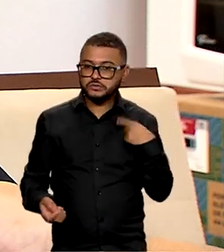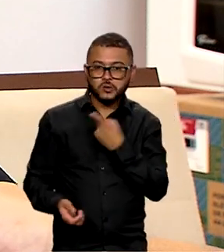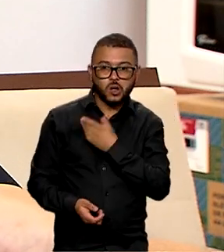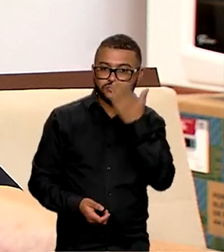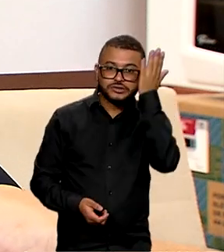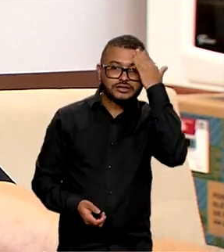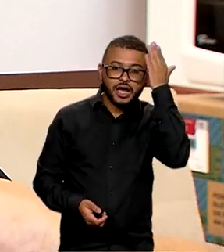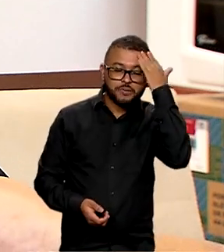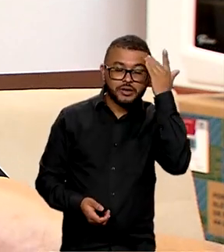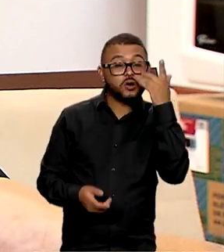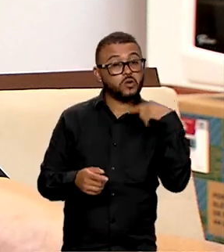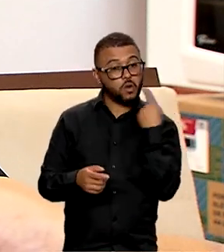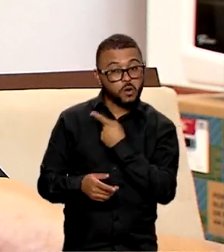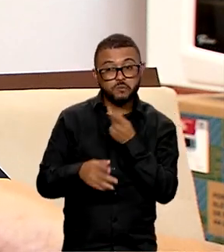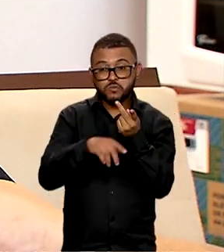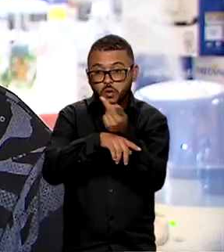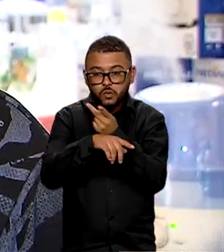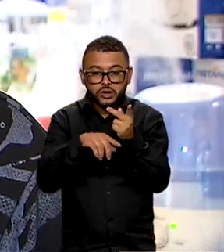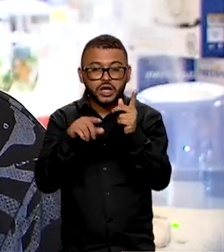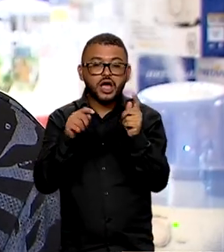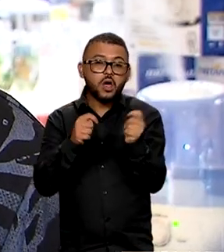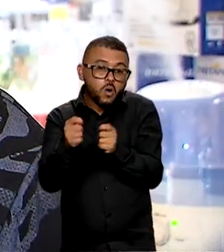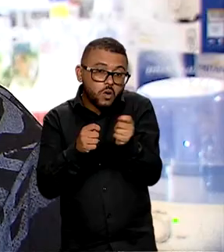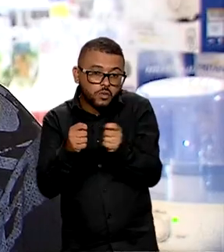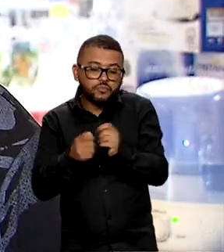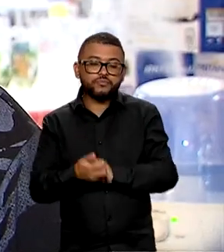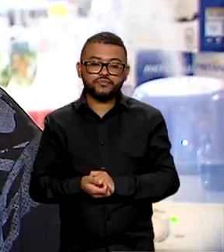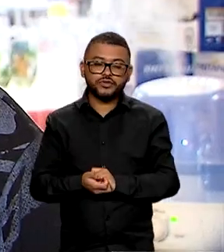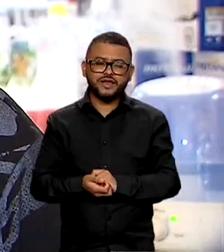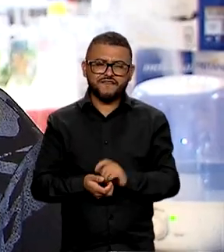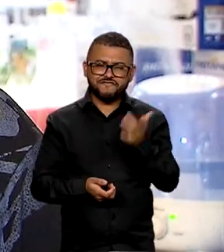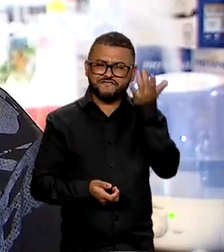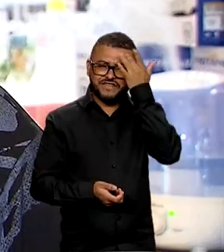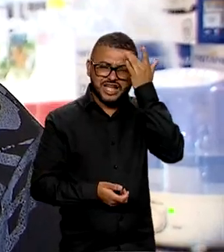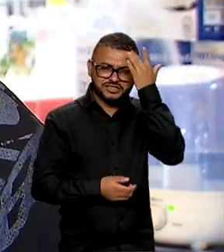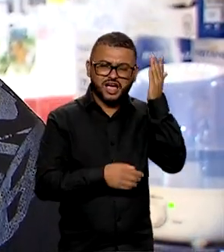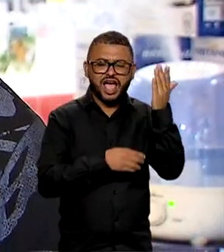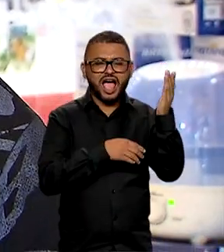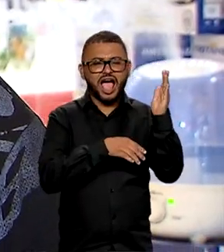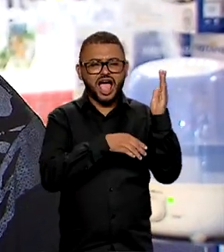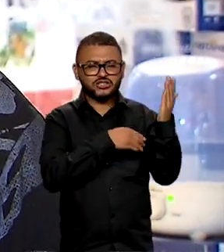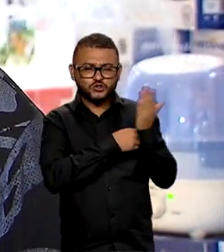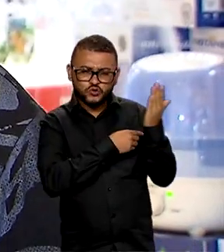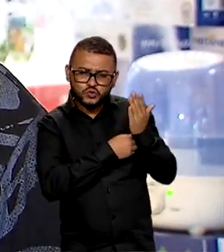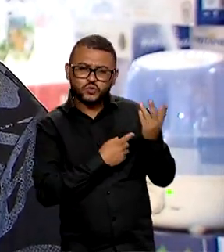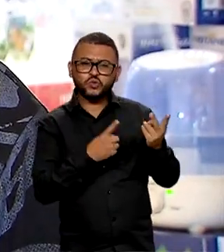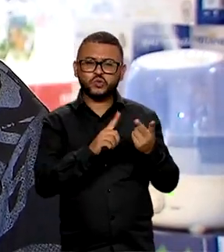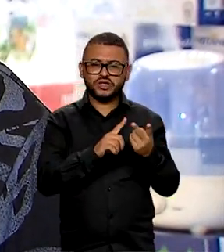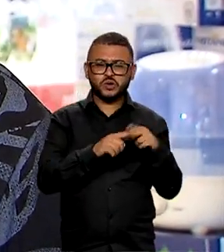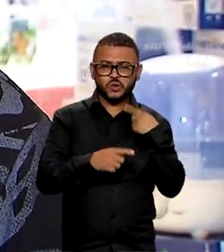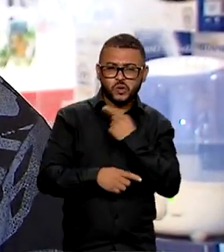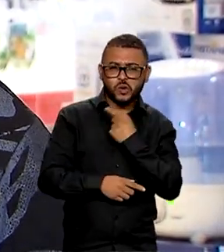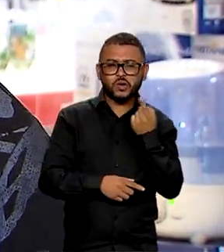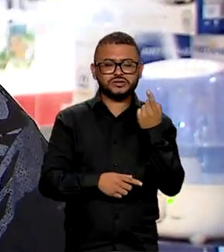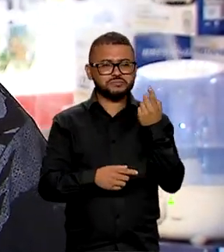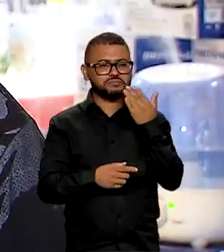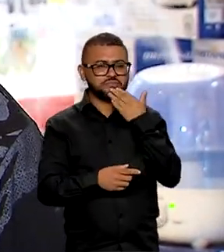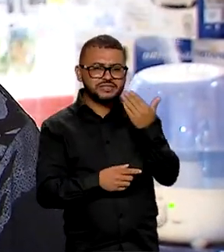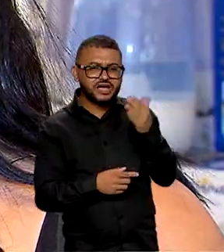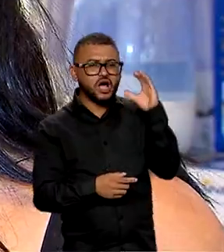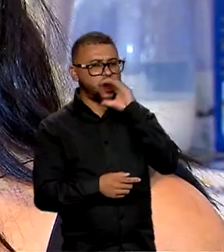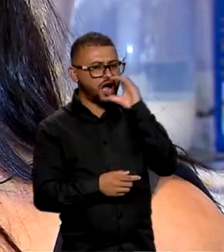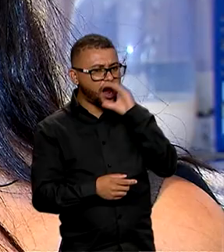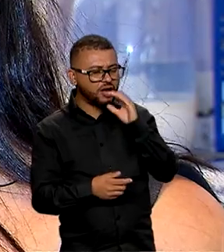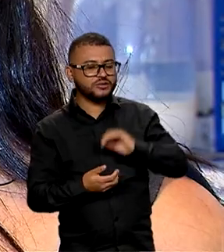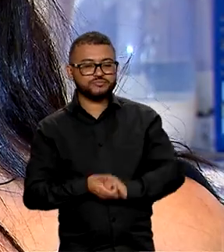caça um meio de economizar. Acho que facilita a vida da gente. É mais prático. Hoje em dia a gente exige praticidade.